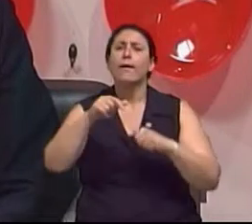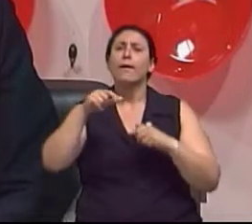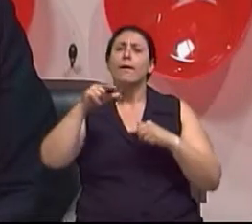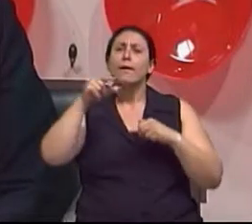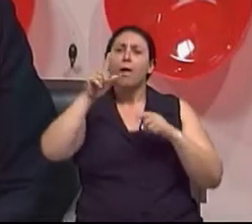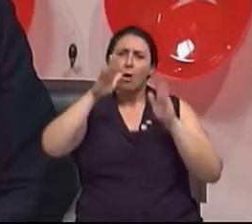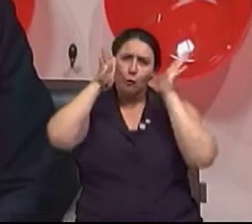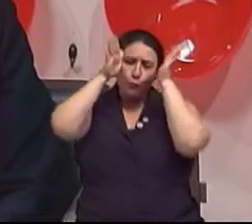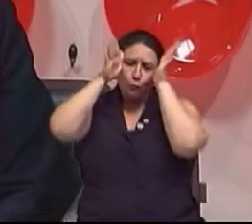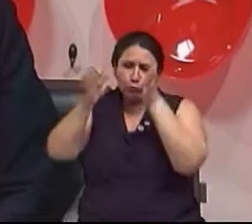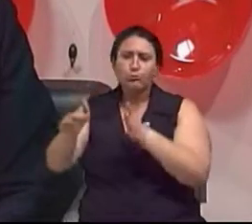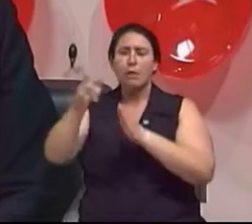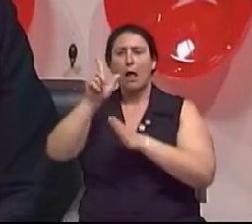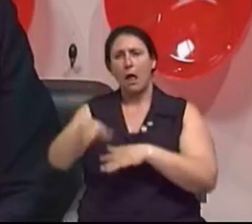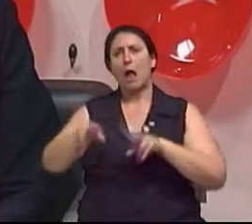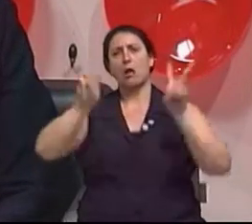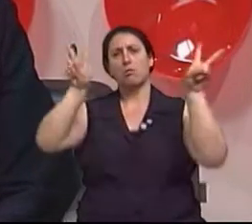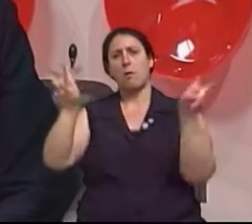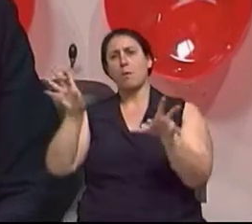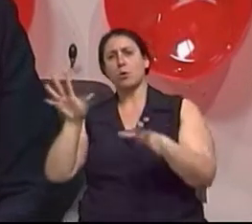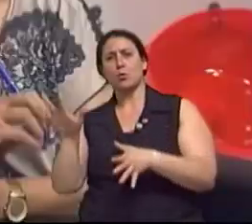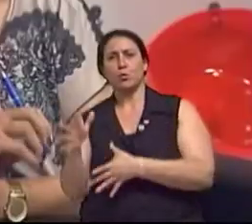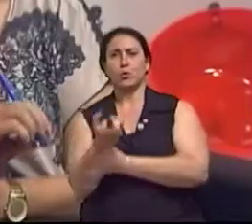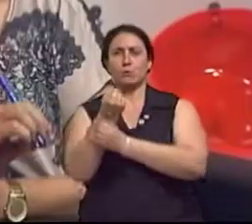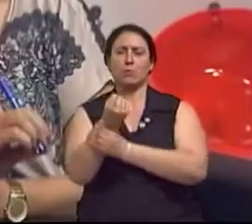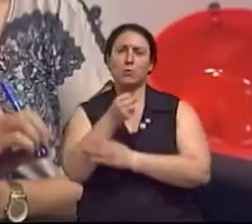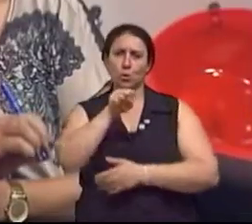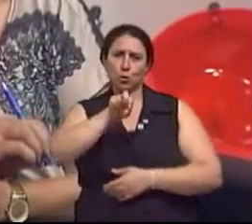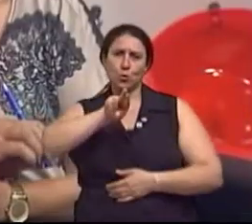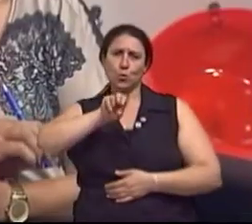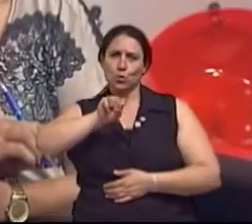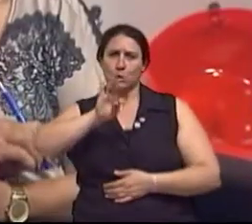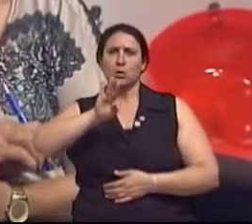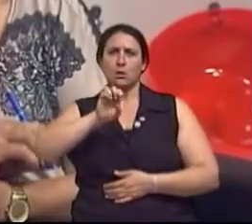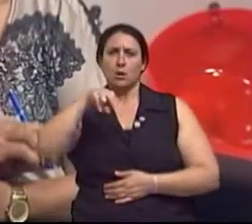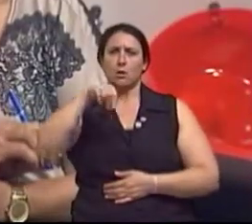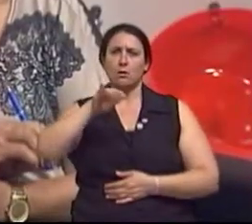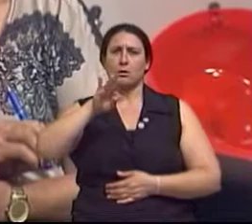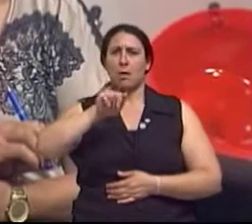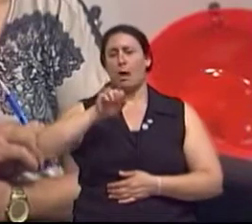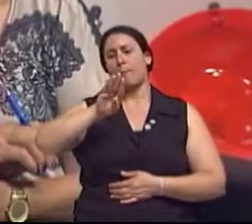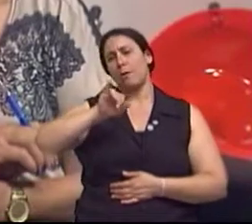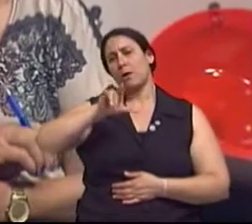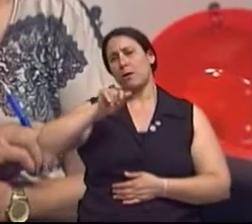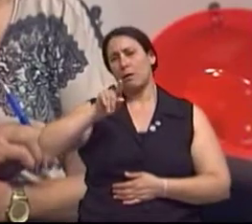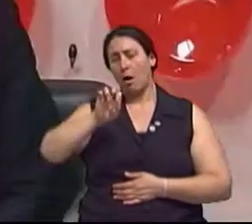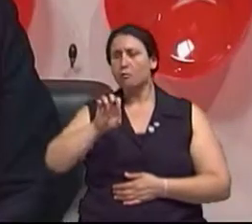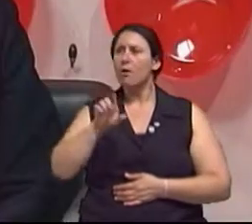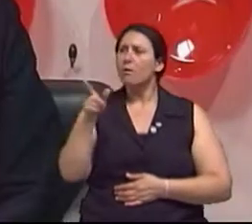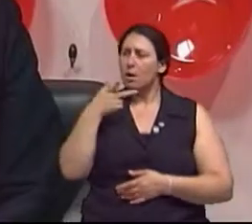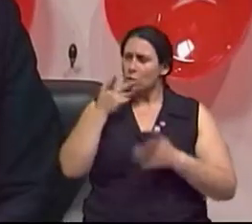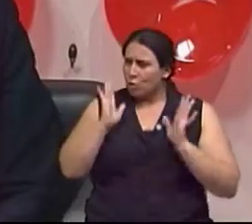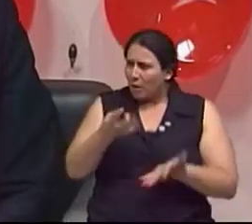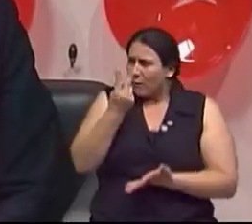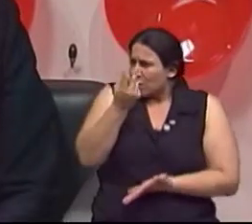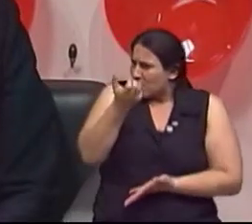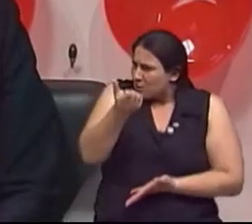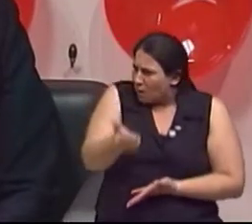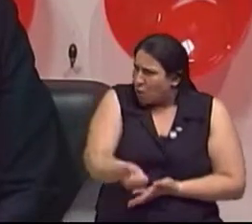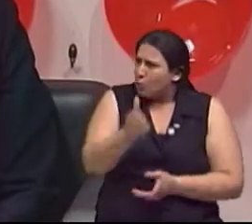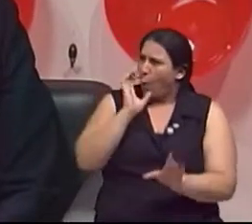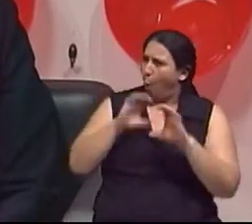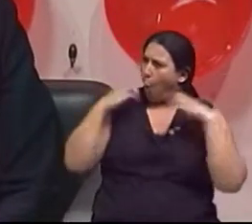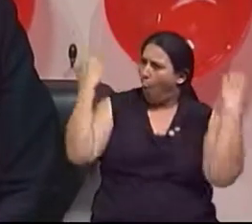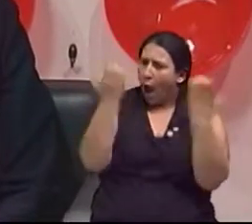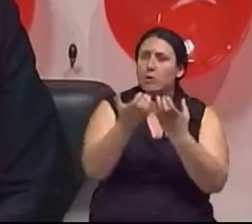a sustentabilidade. Esse é o 26º Congresso Brasileiro de Cirurgia Dermatológica, 26º. Já é